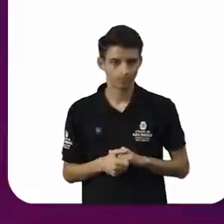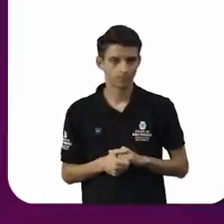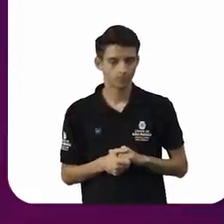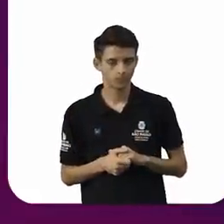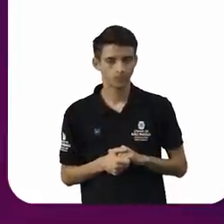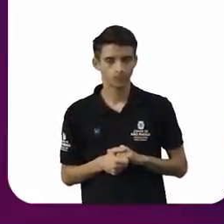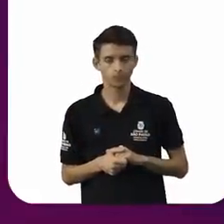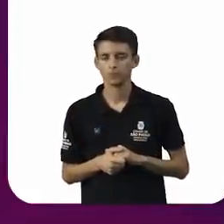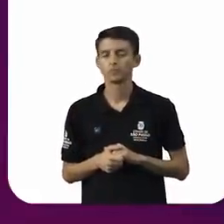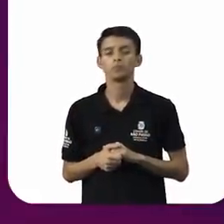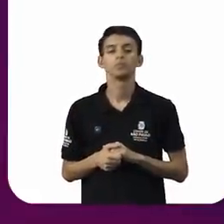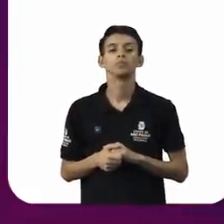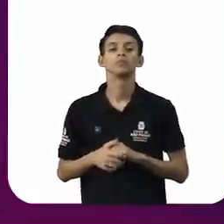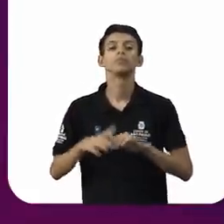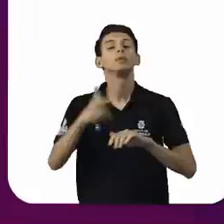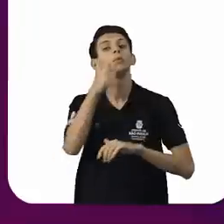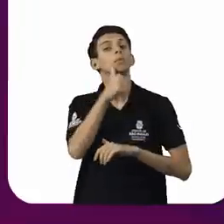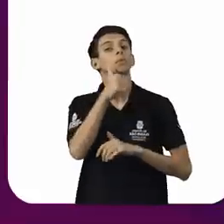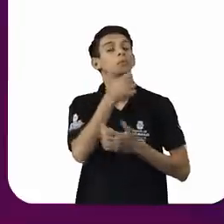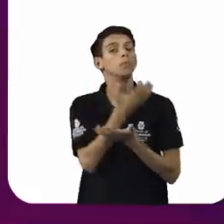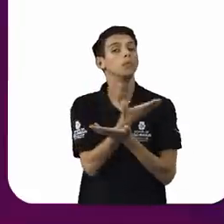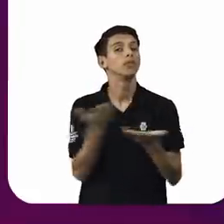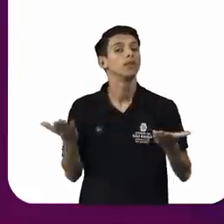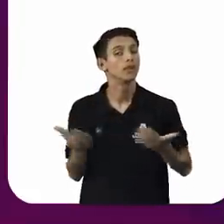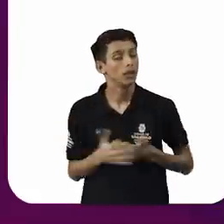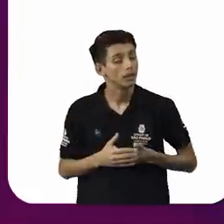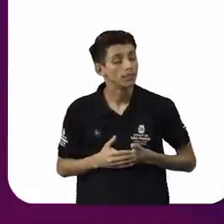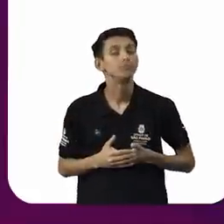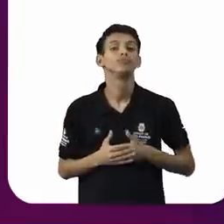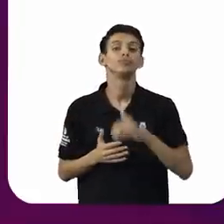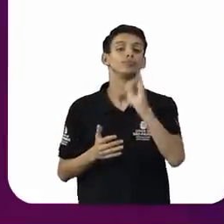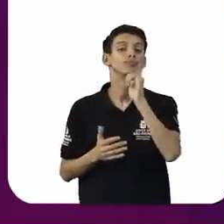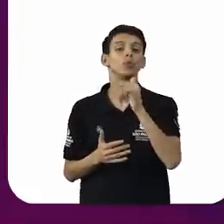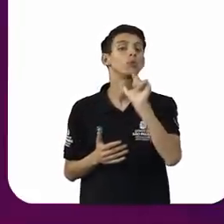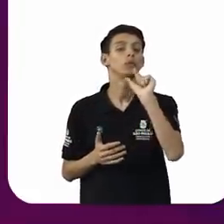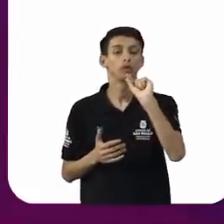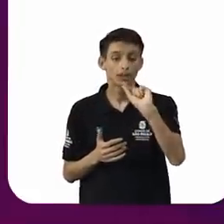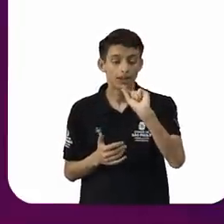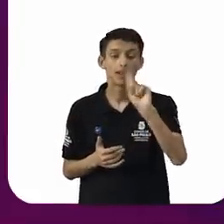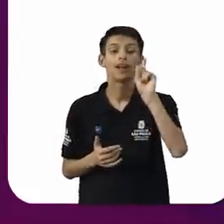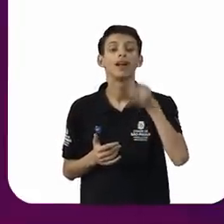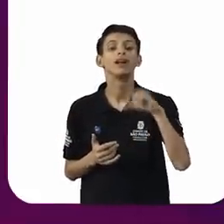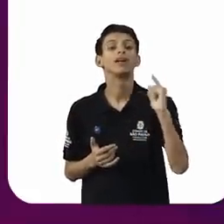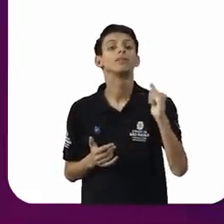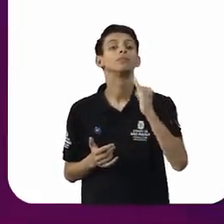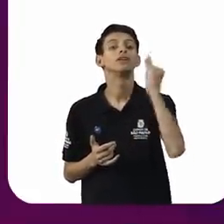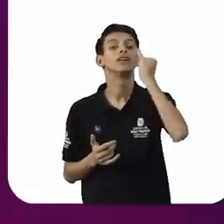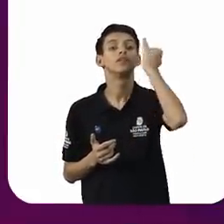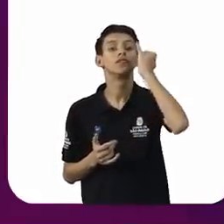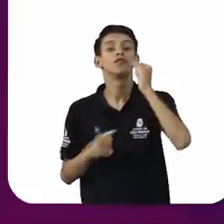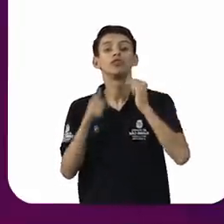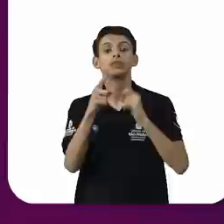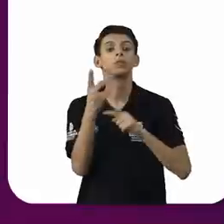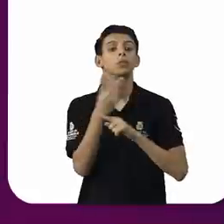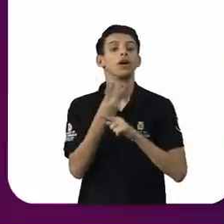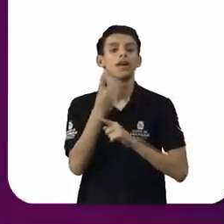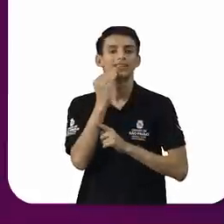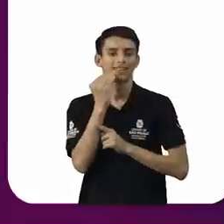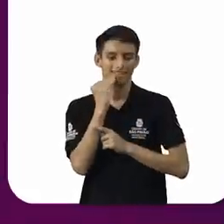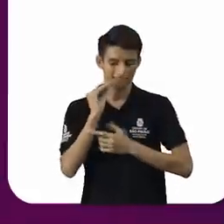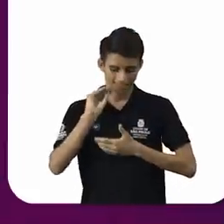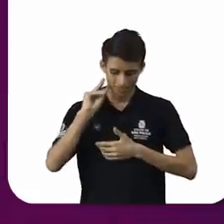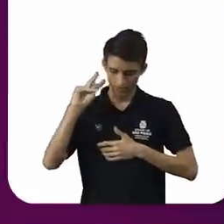mulheres eu diria que é extremamente importante você procurar encontrar dentro de si a chamada